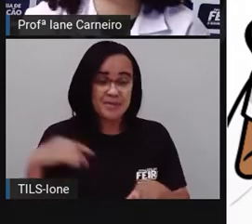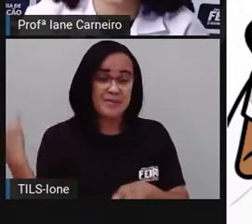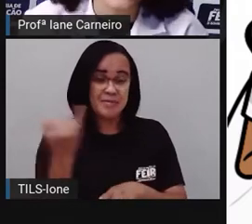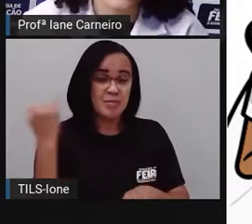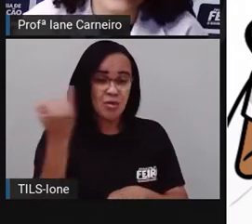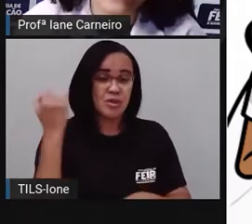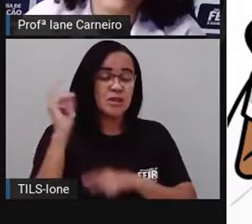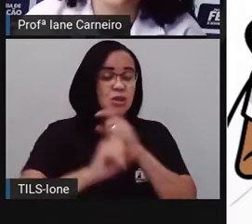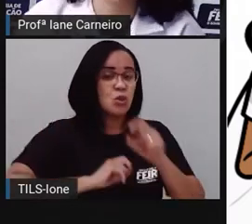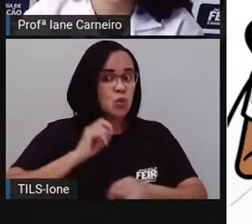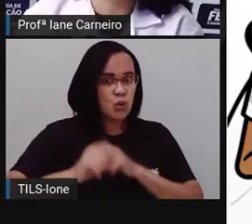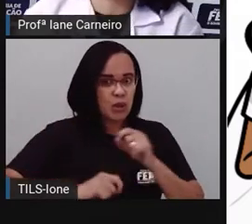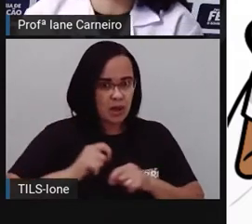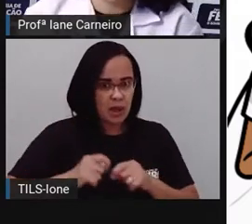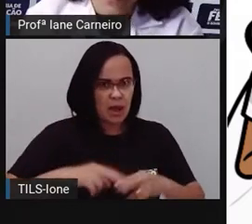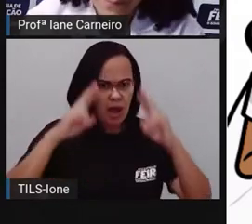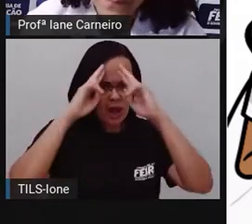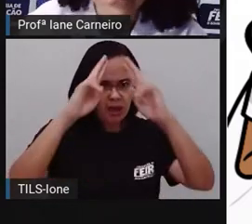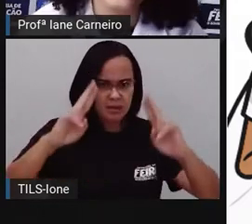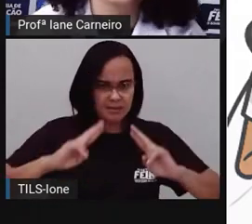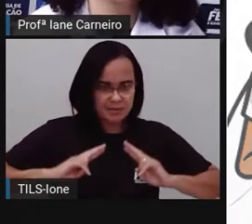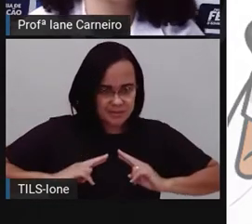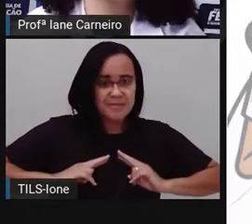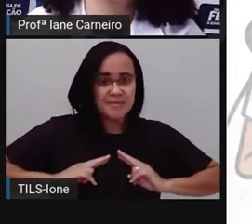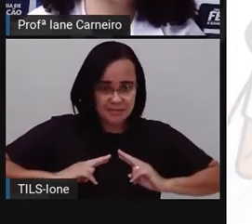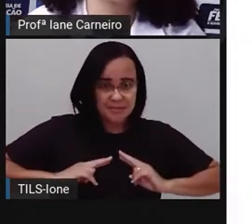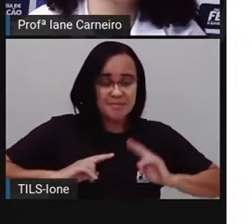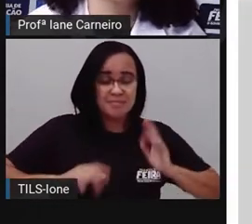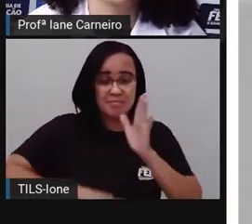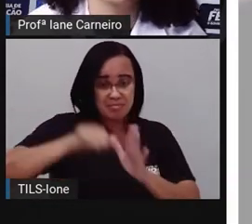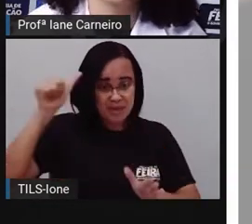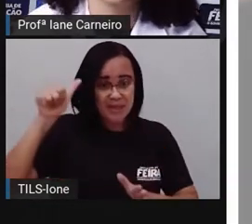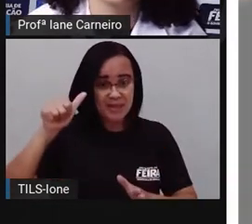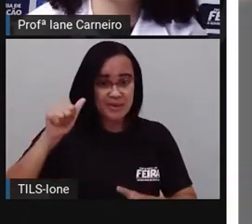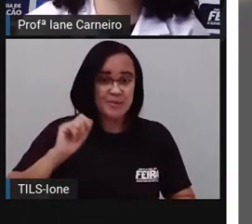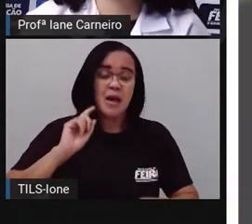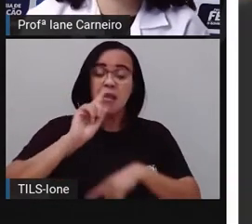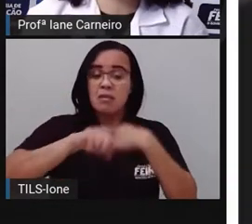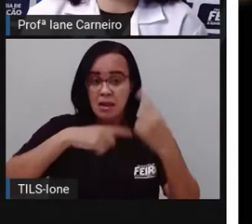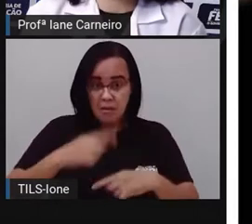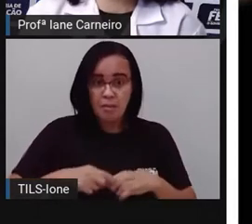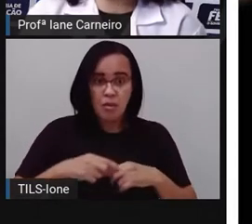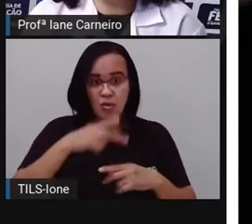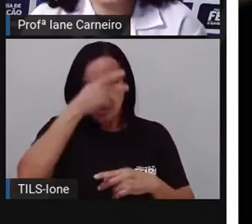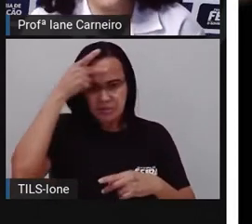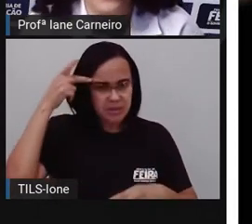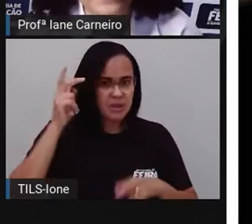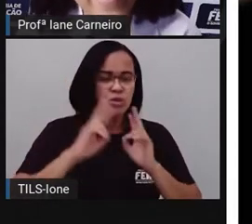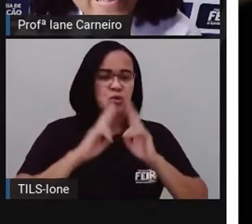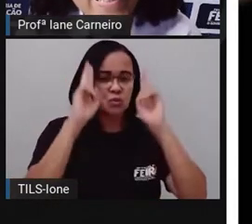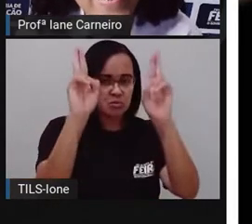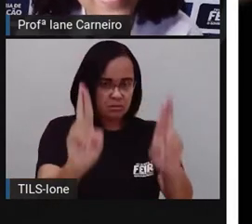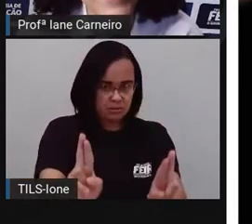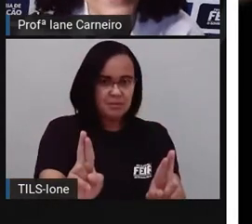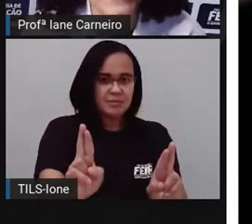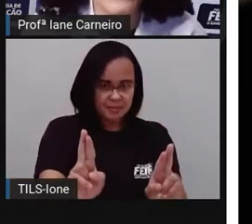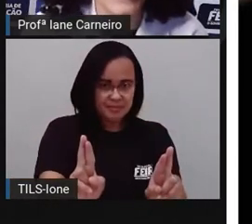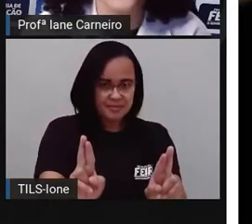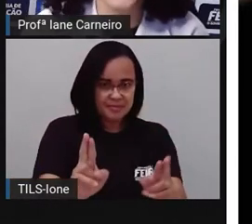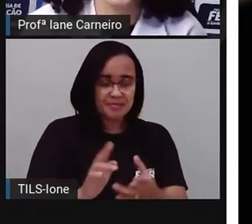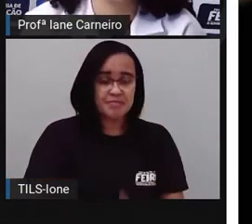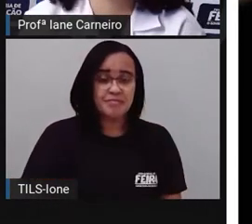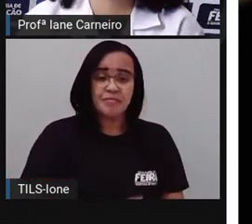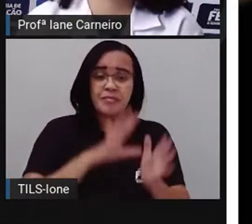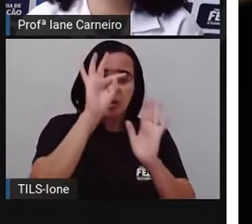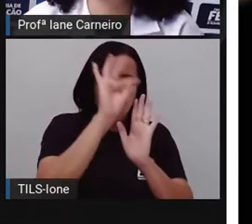nossas preferências, os nossos gostos, tá bom? Então, olha só, no texto aparece um bichinho bem interessante, né? Que